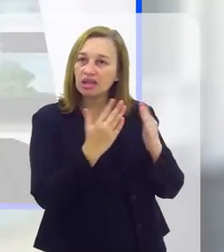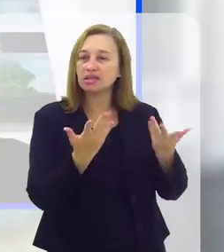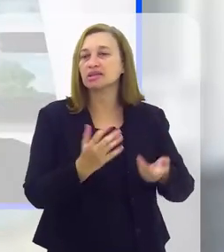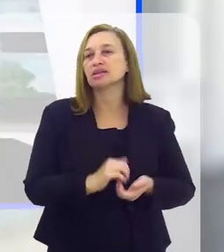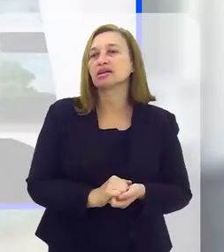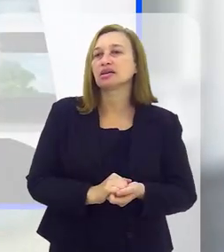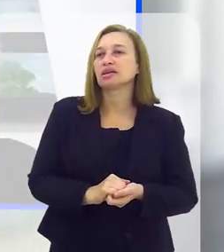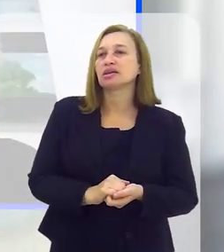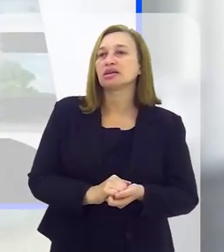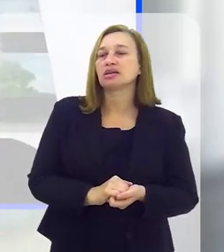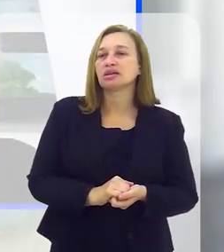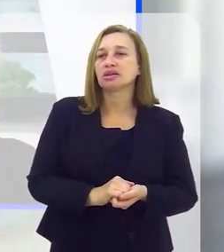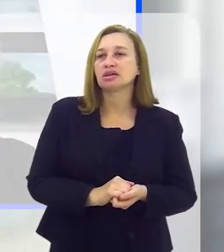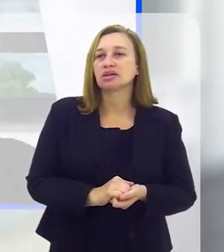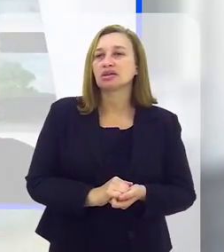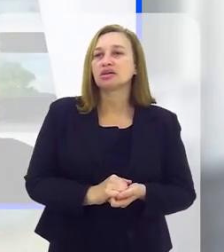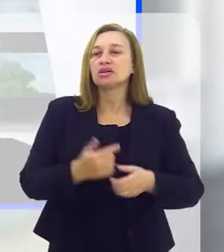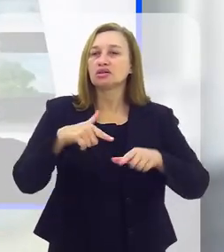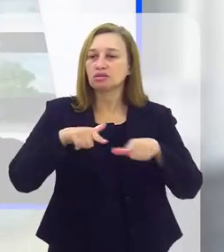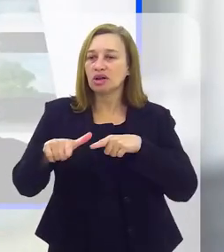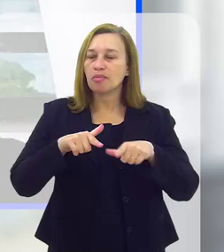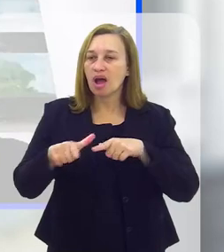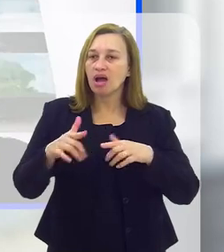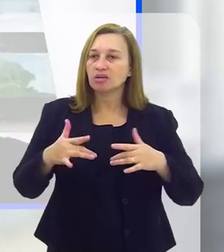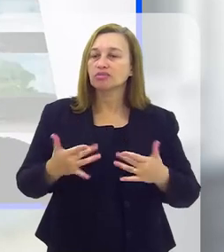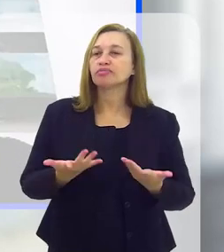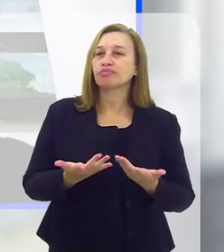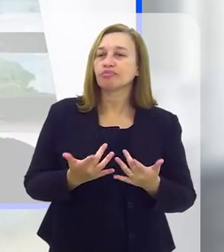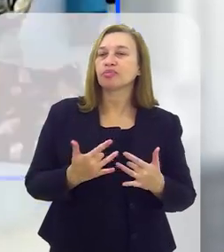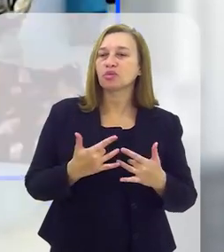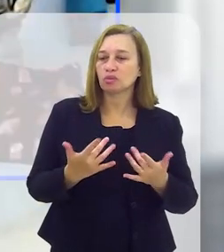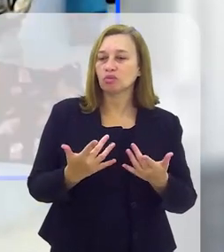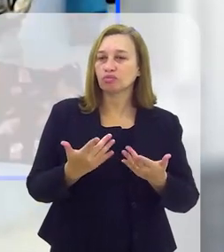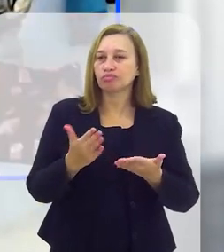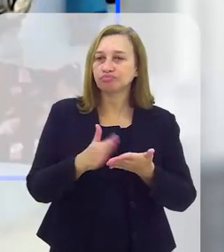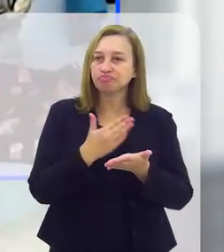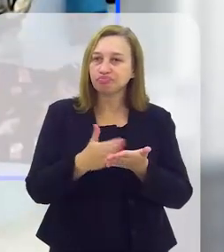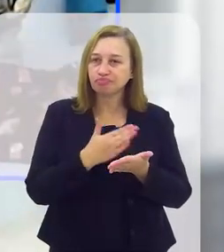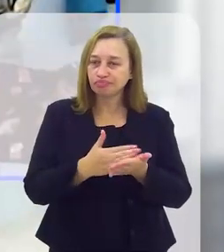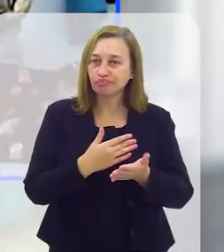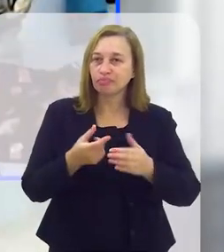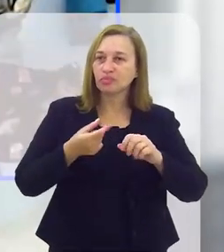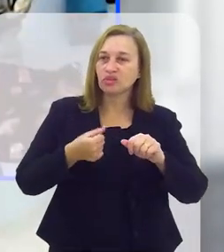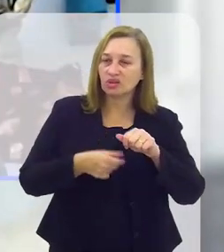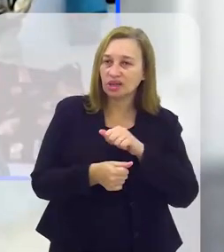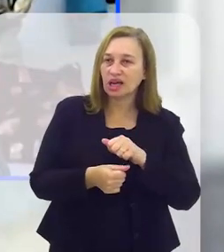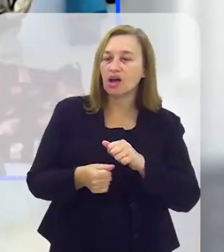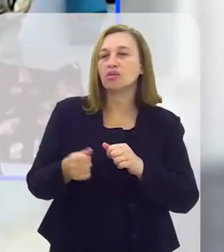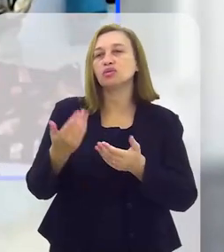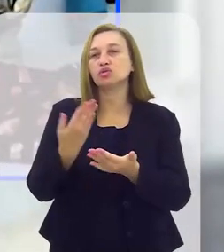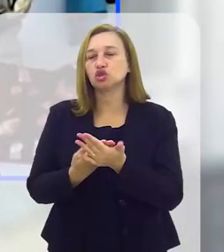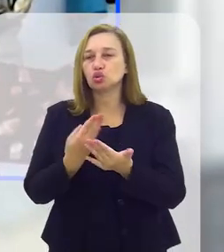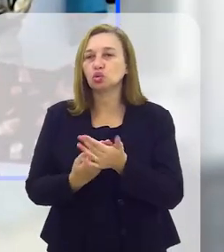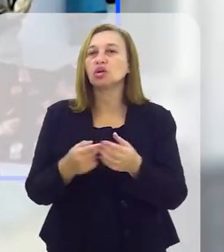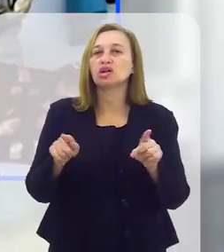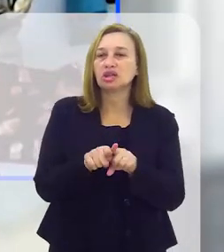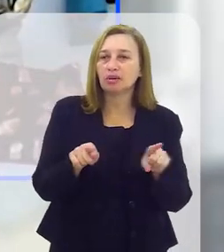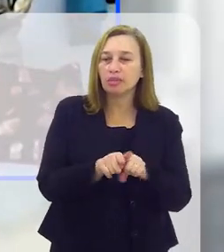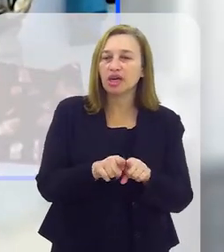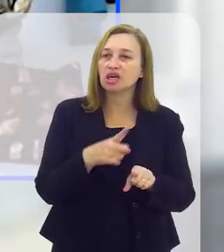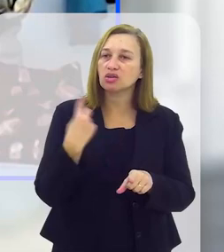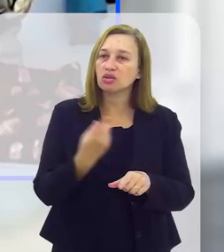projetos, para fazer a manutenção das suas casas, do seu serviço de atendimento,